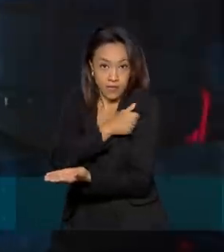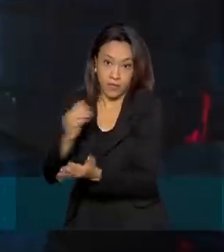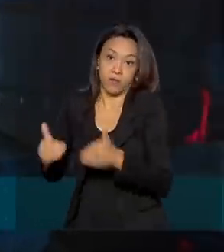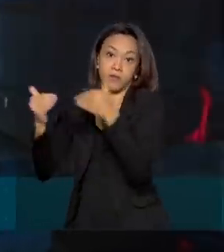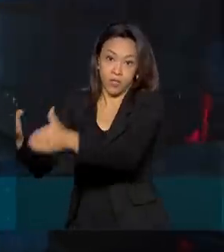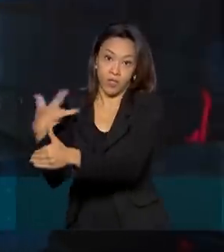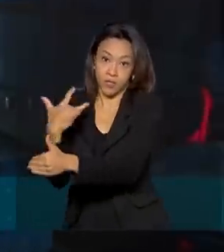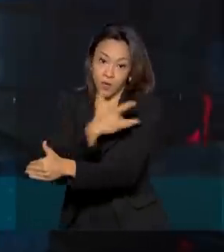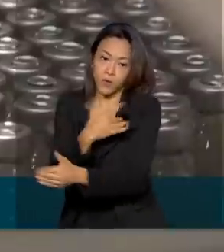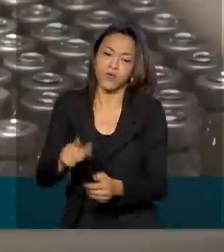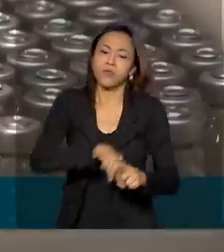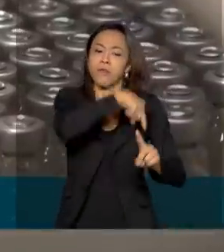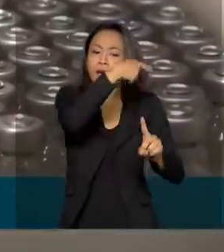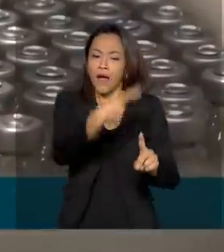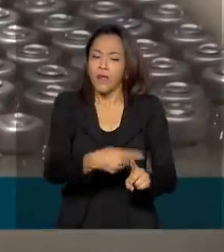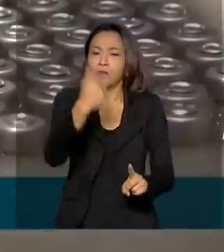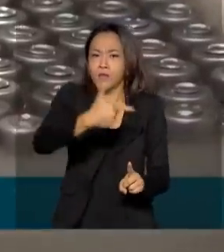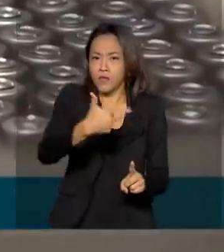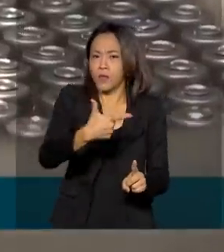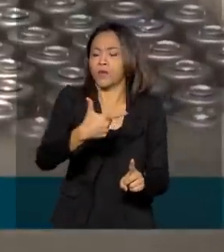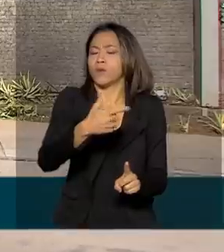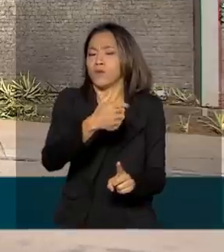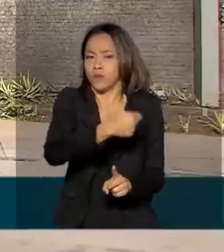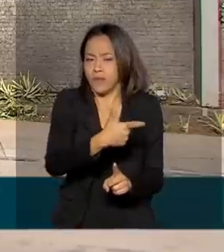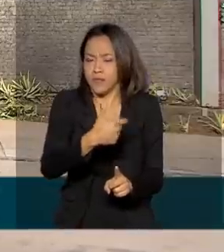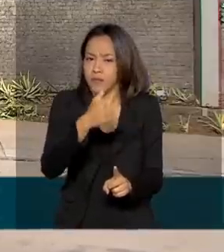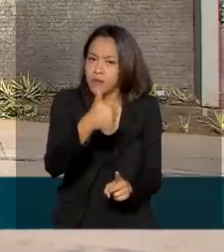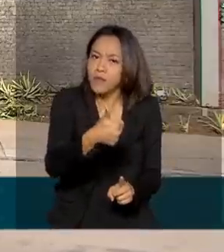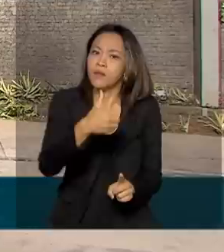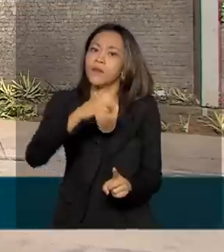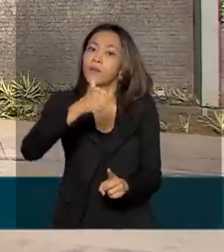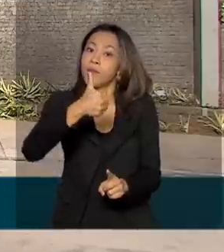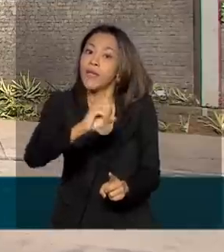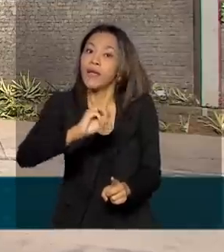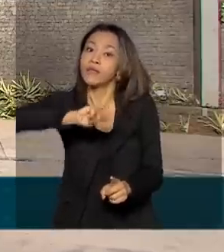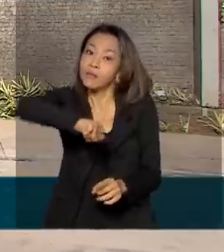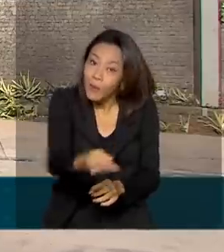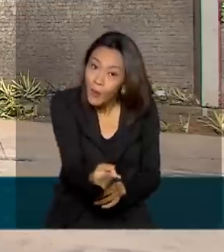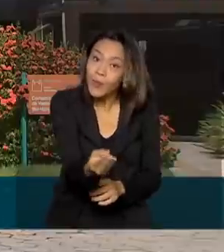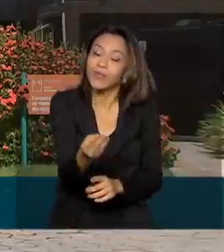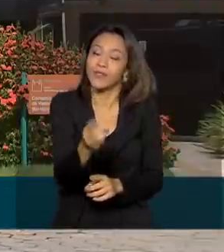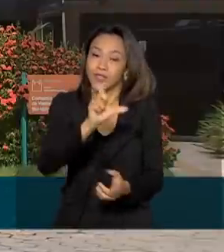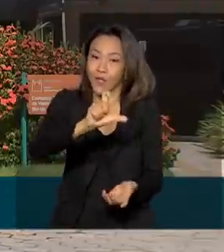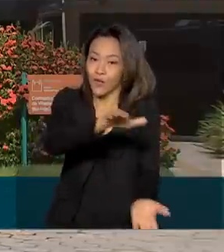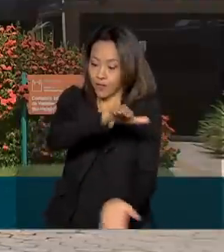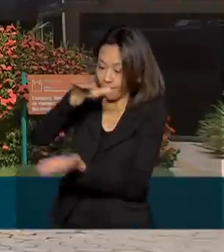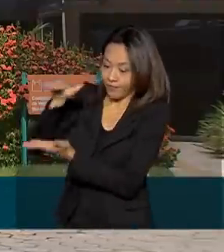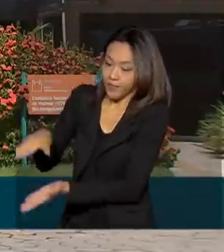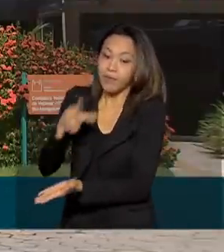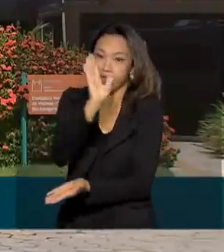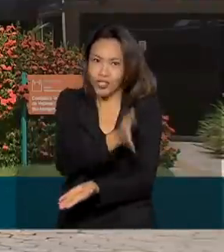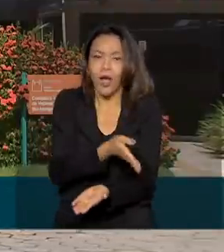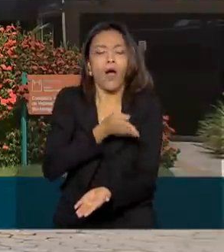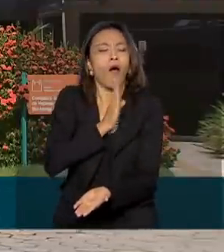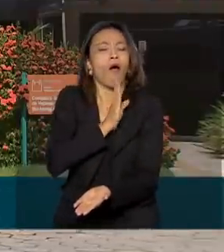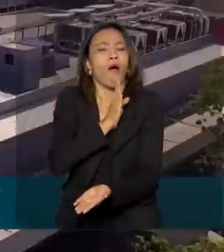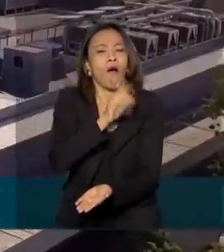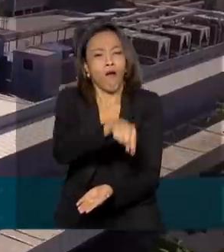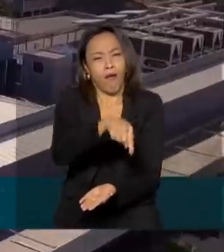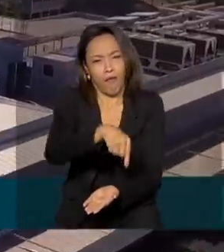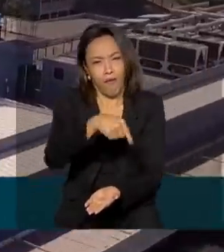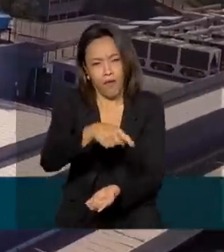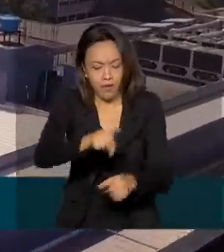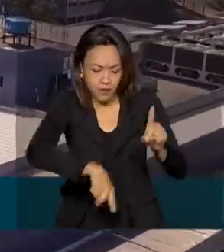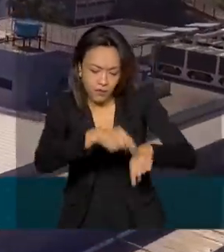semestre, serão mais 110 milhões de doses. Já com o domínio da tecnologia para a produção nacional do IFA, o